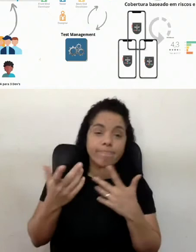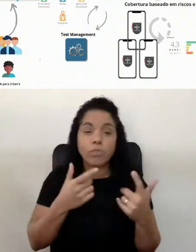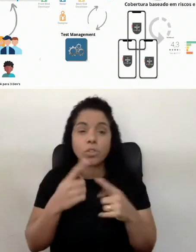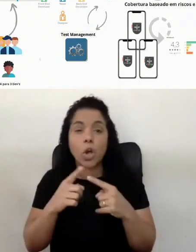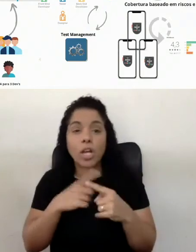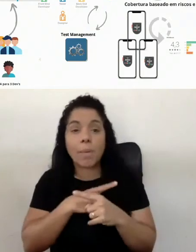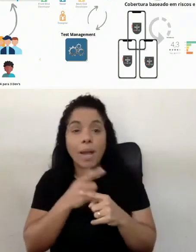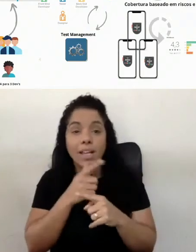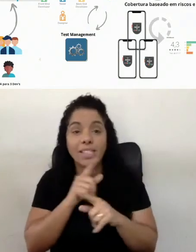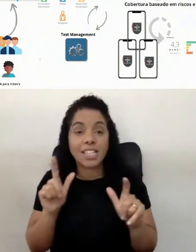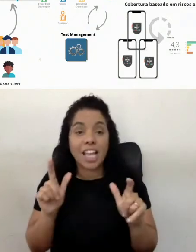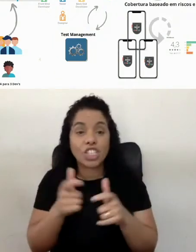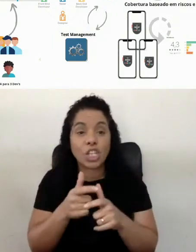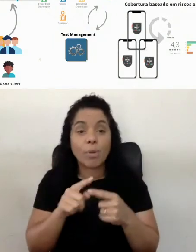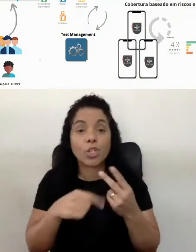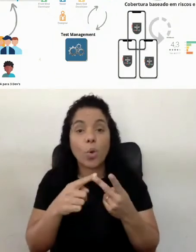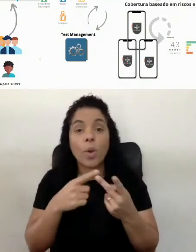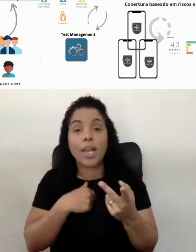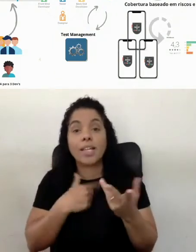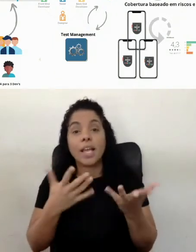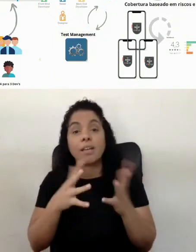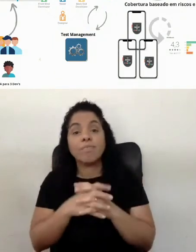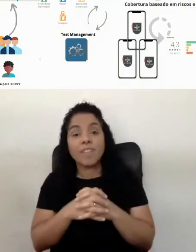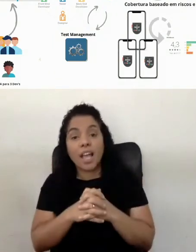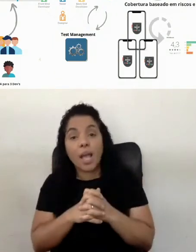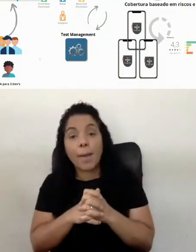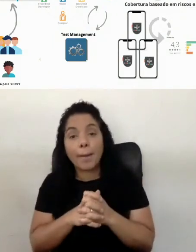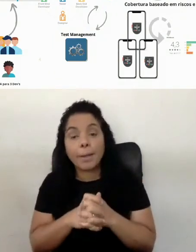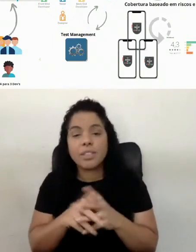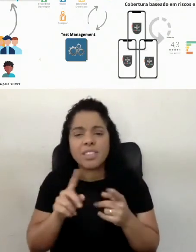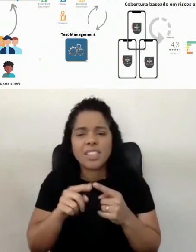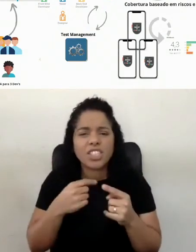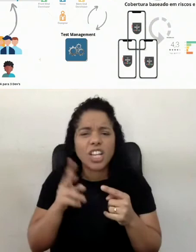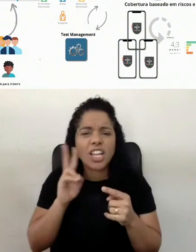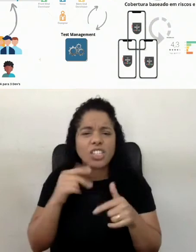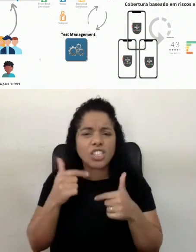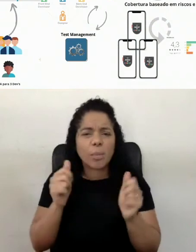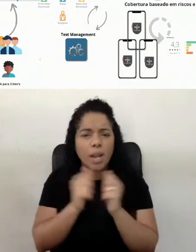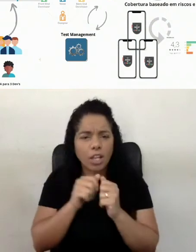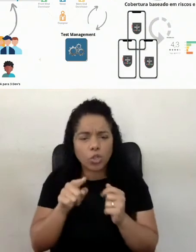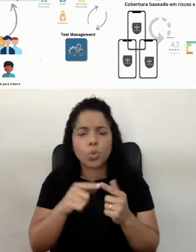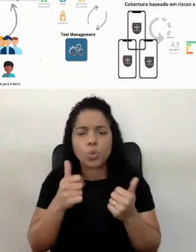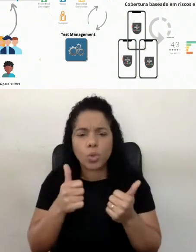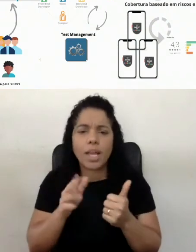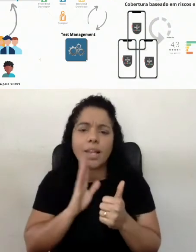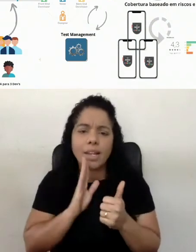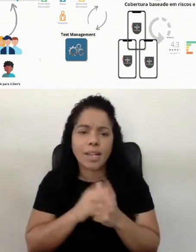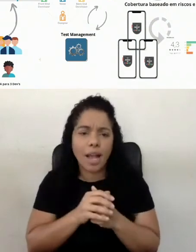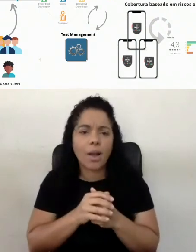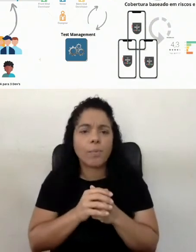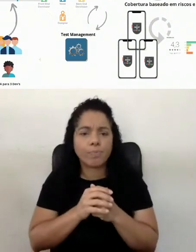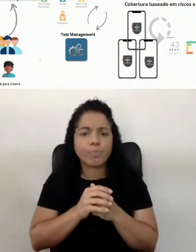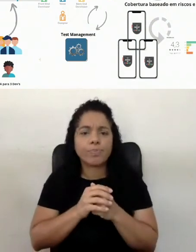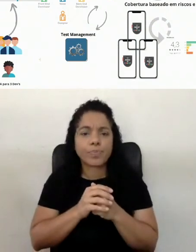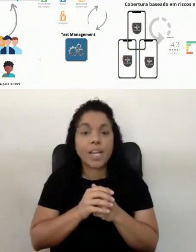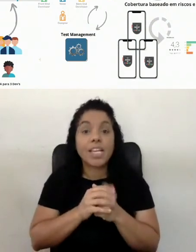diminuir com a não verticalização, até relembrou aqui que a gente trabalhou junto, que legal, o CIGI... A gente